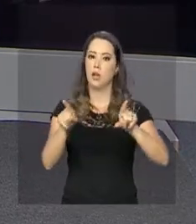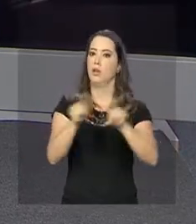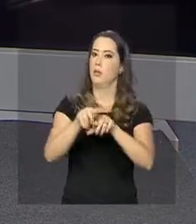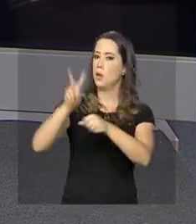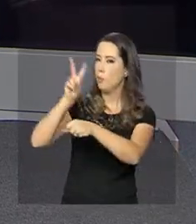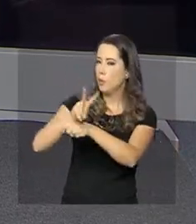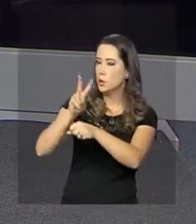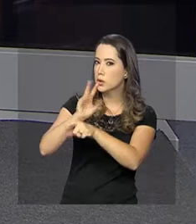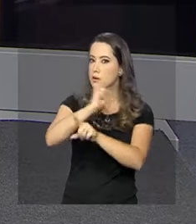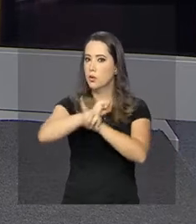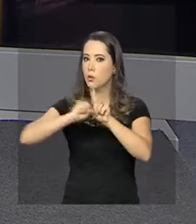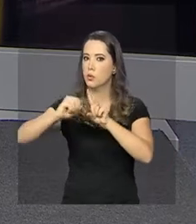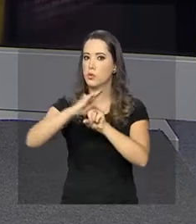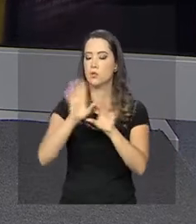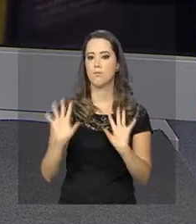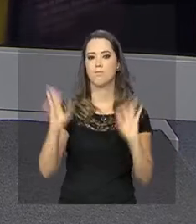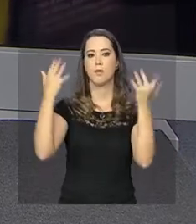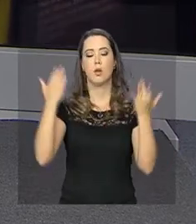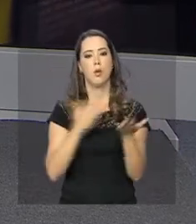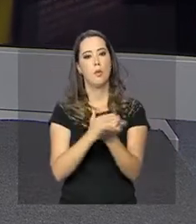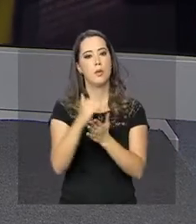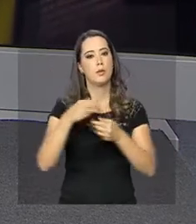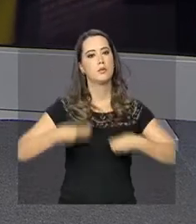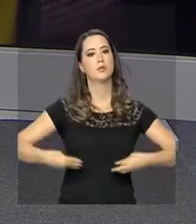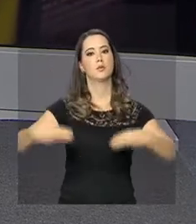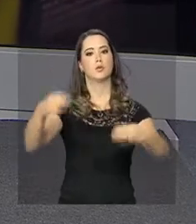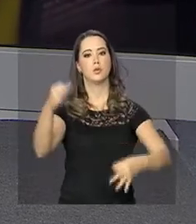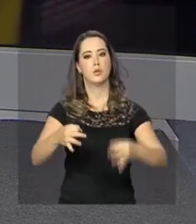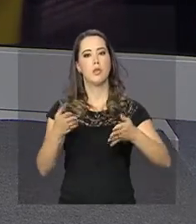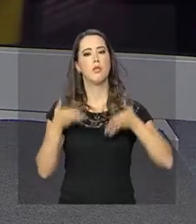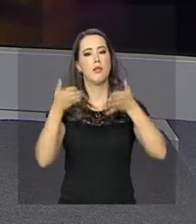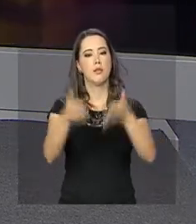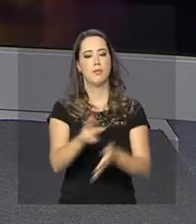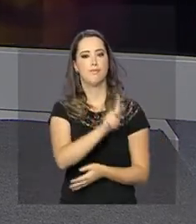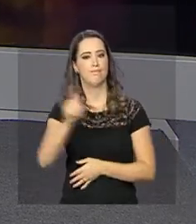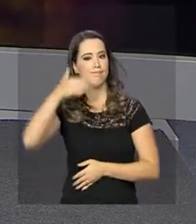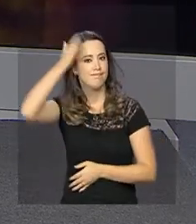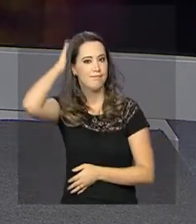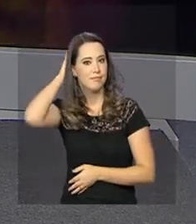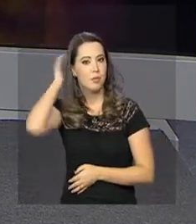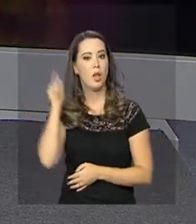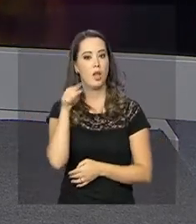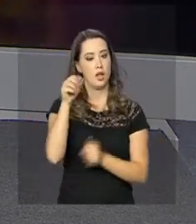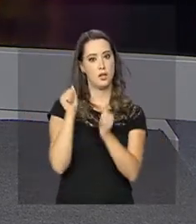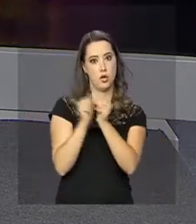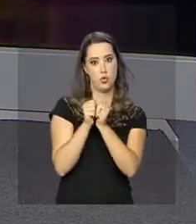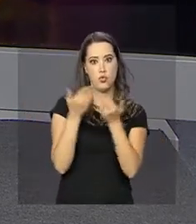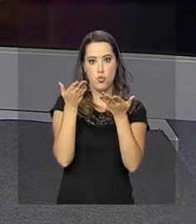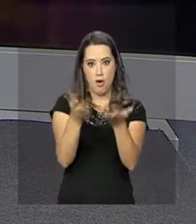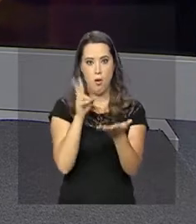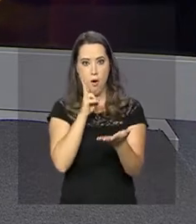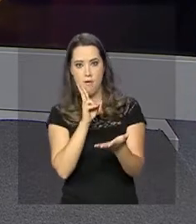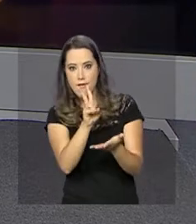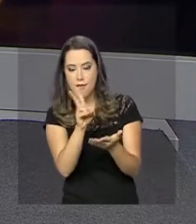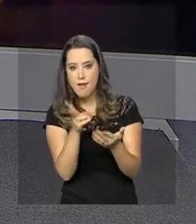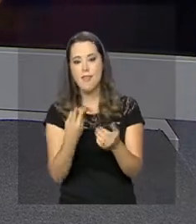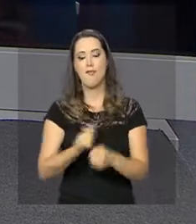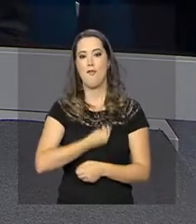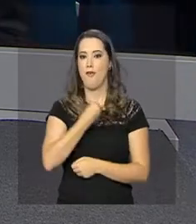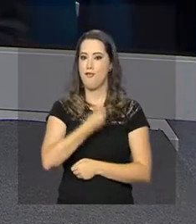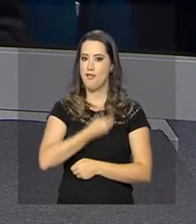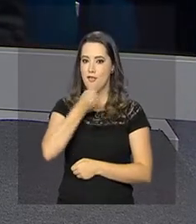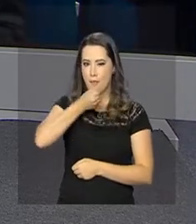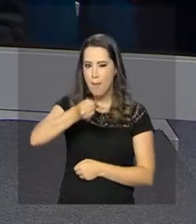começa daqui a pouco no Ministério da Justiça e terá a participação do presidente Michel Temer. Quem está lá e conversa ao vivo com a gente é o